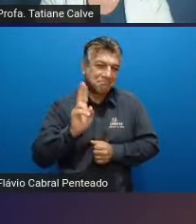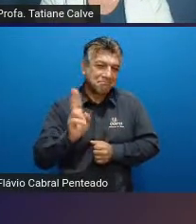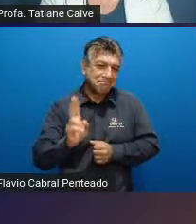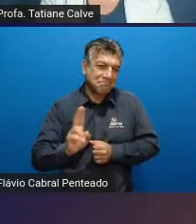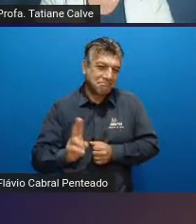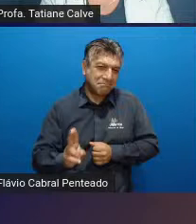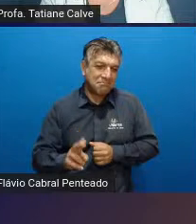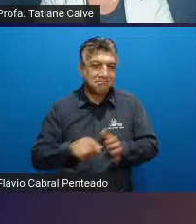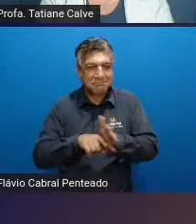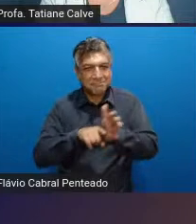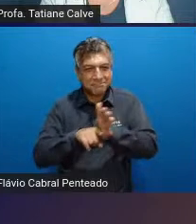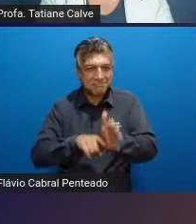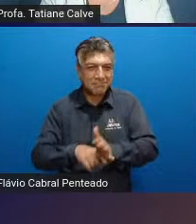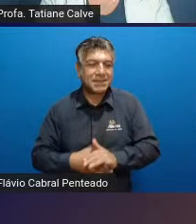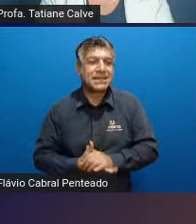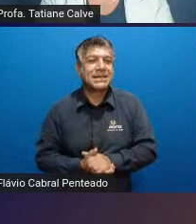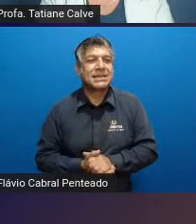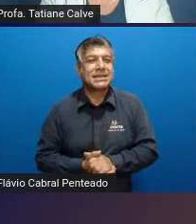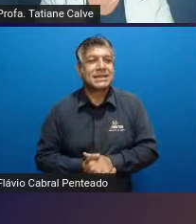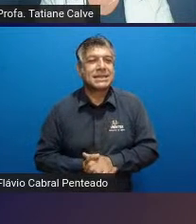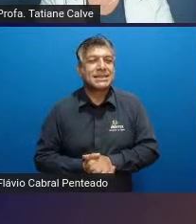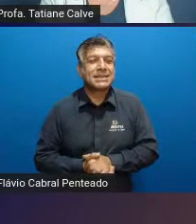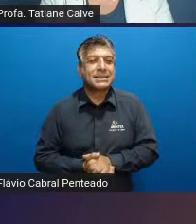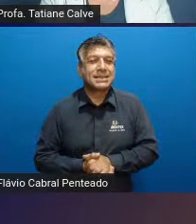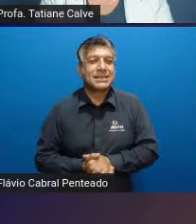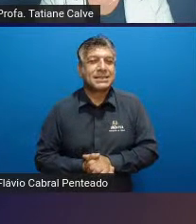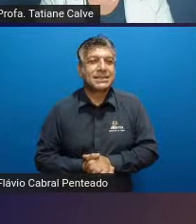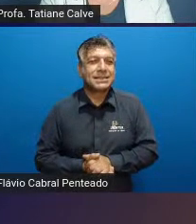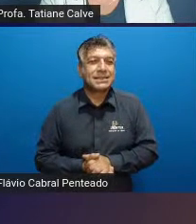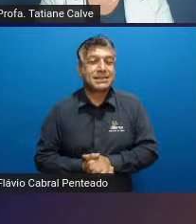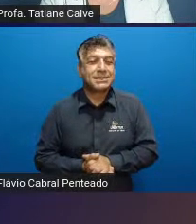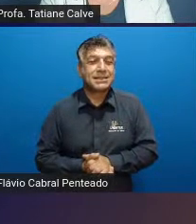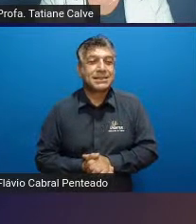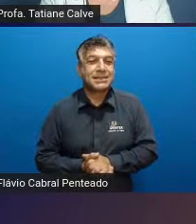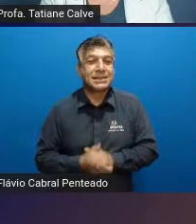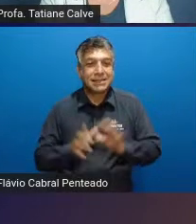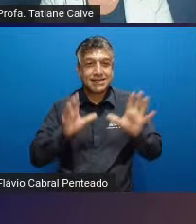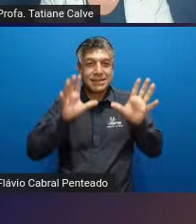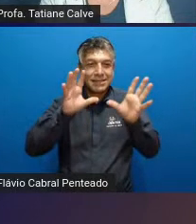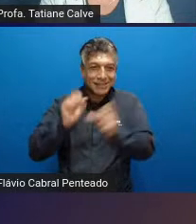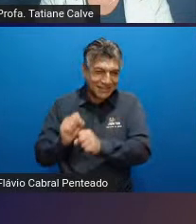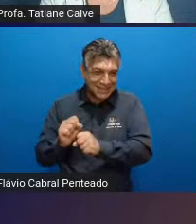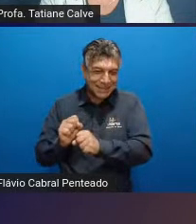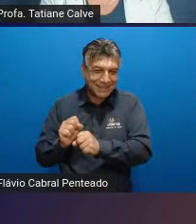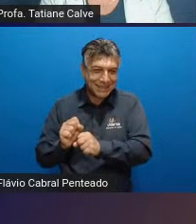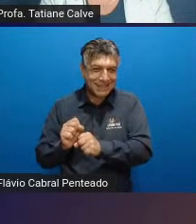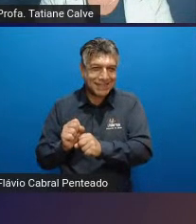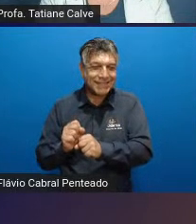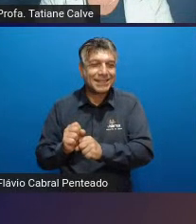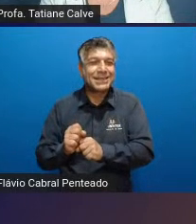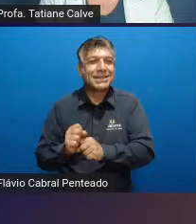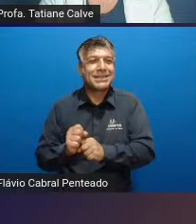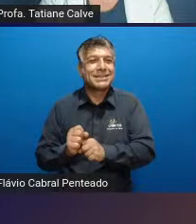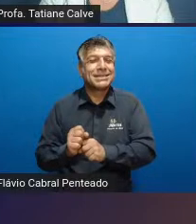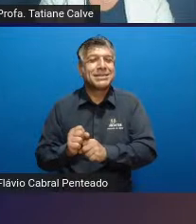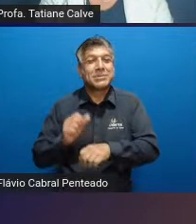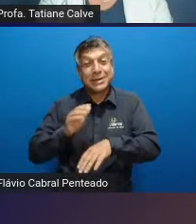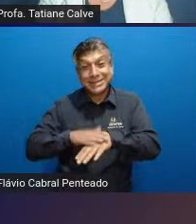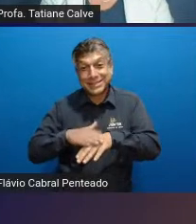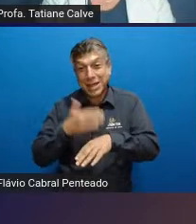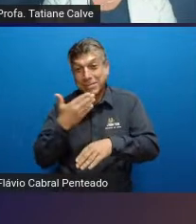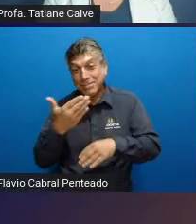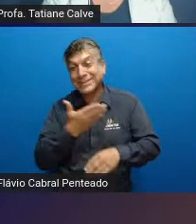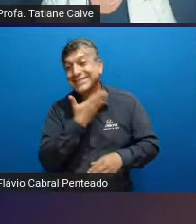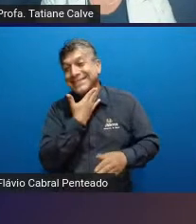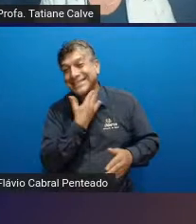bibliográfica vou interromper um pouquinho o compartilhamento aqui professora para poder verificar aí agora